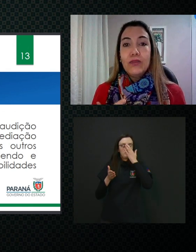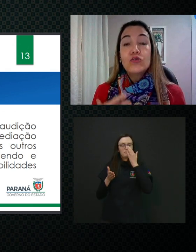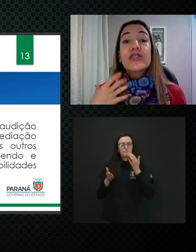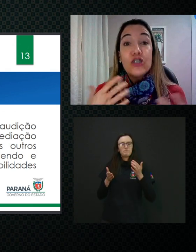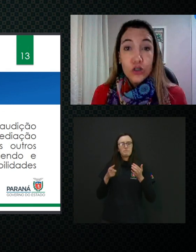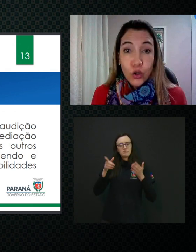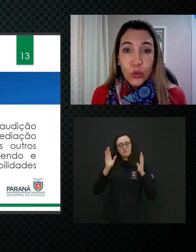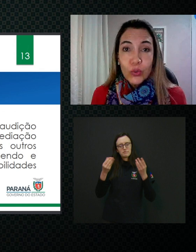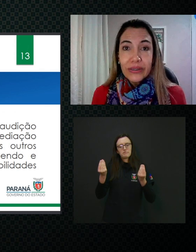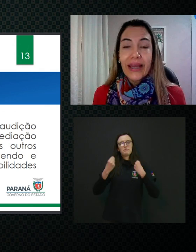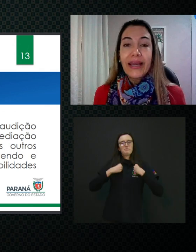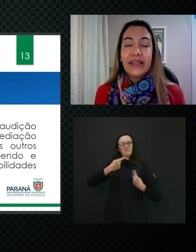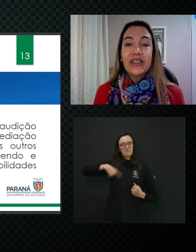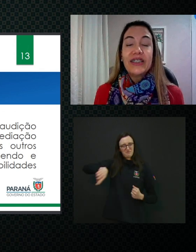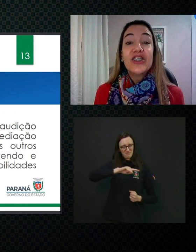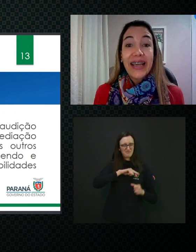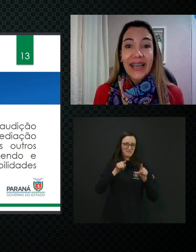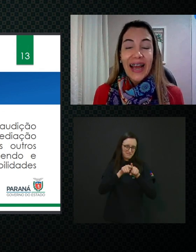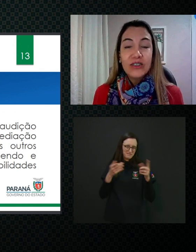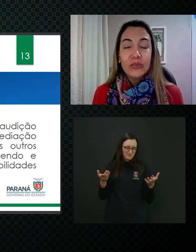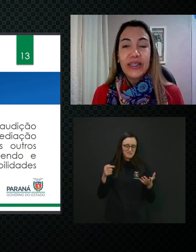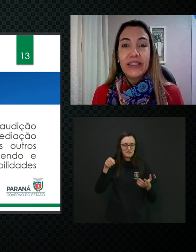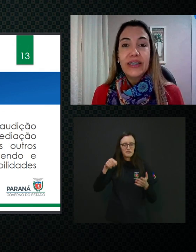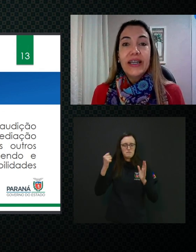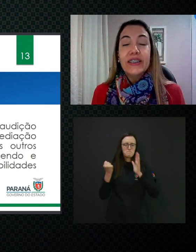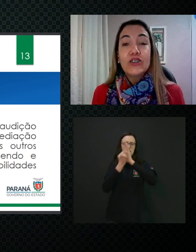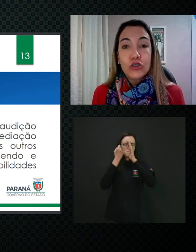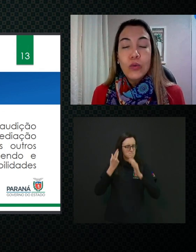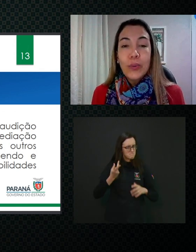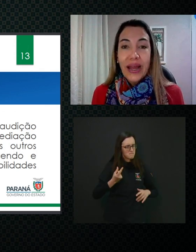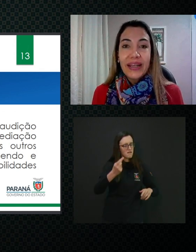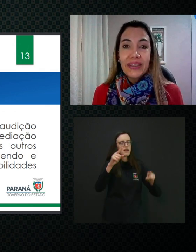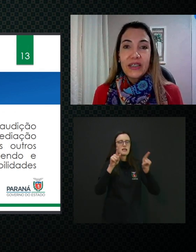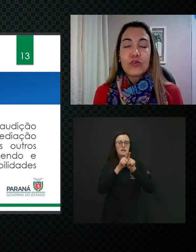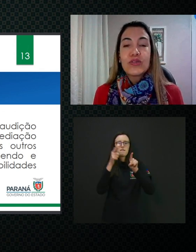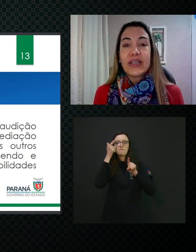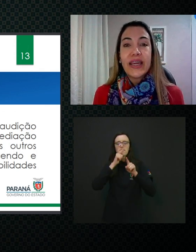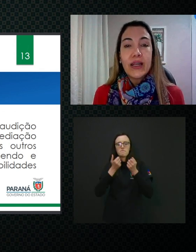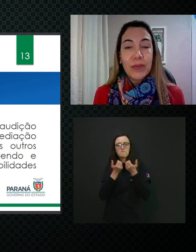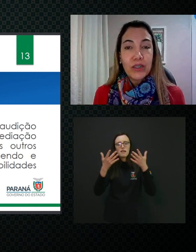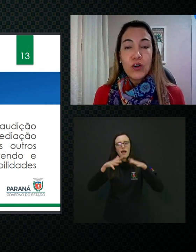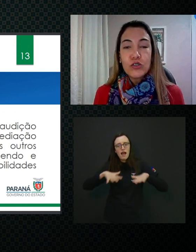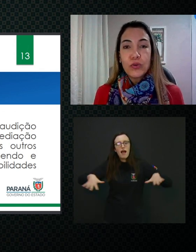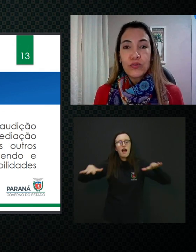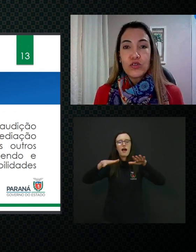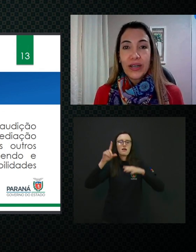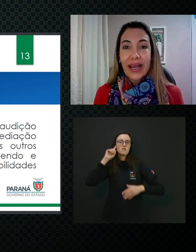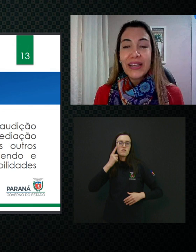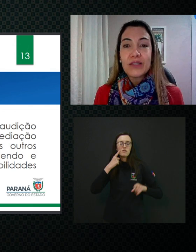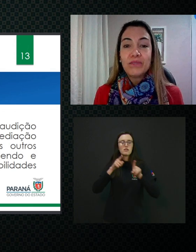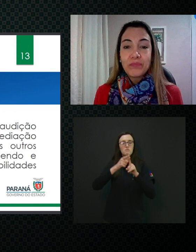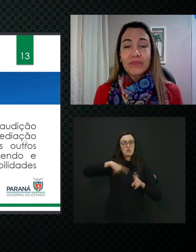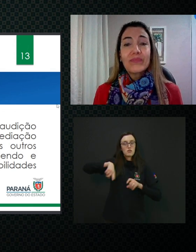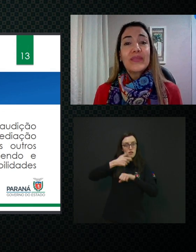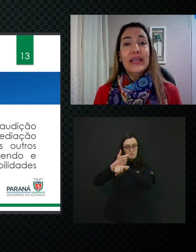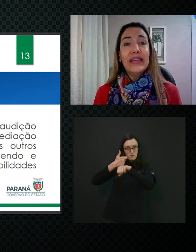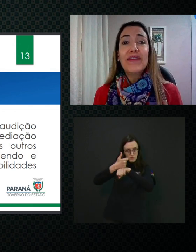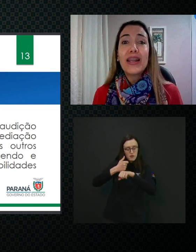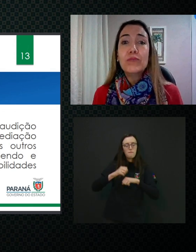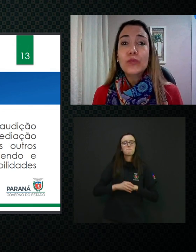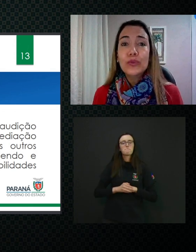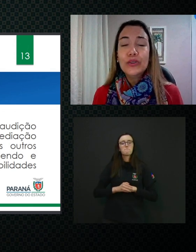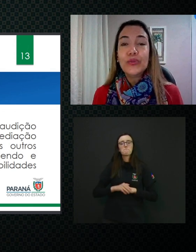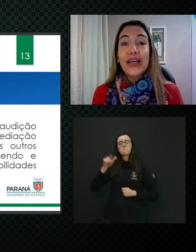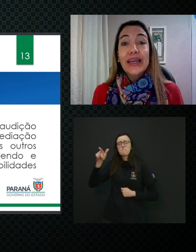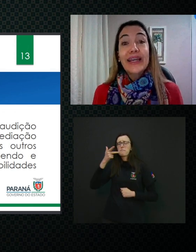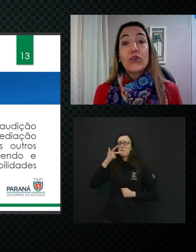nos deixou, né, este legado que ele deixou para a área da surdocegueira, para nós profissionais, ele